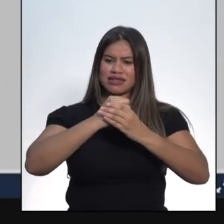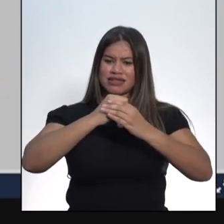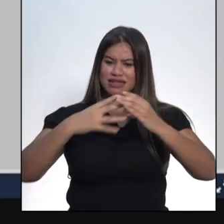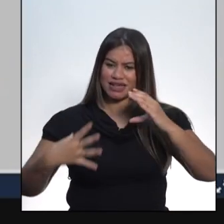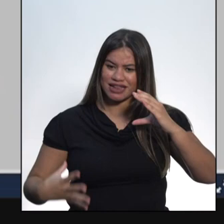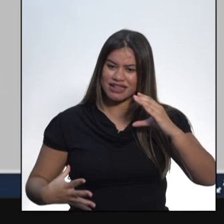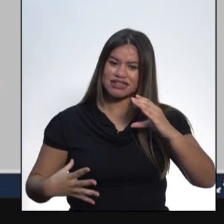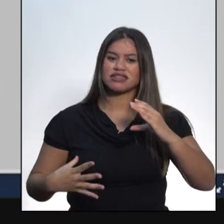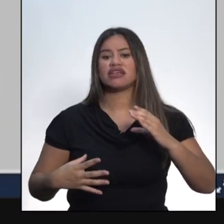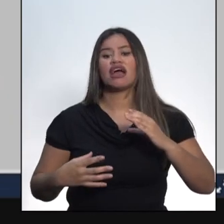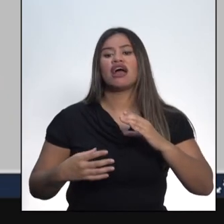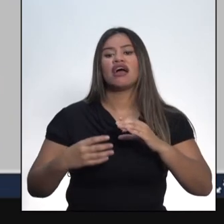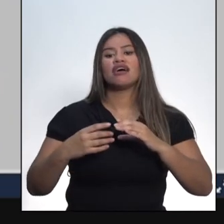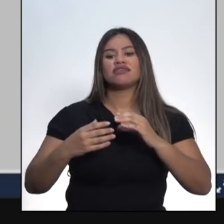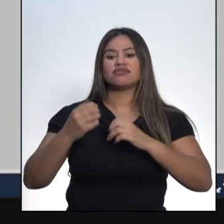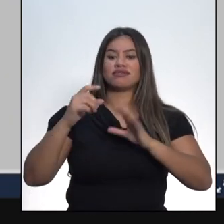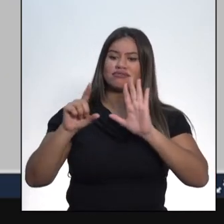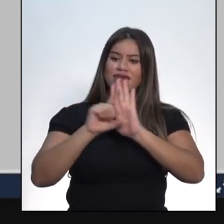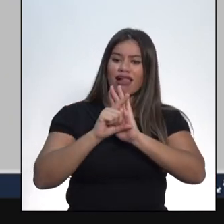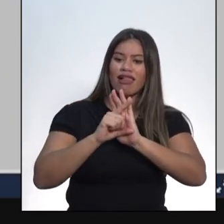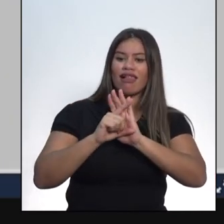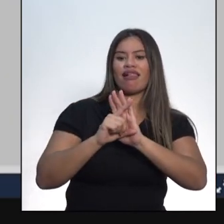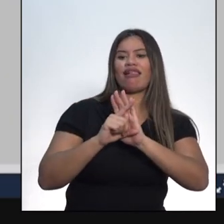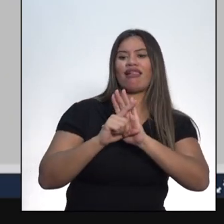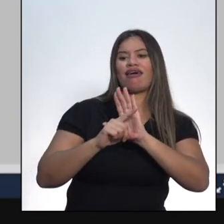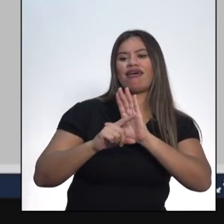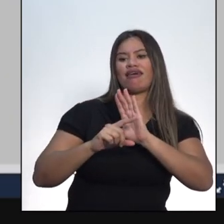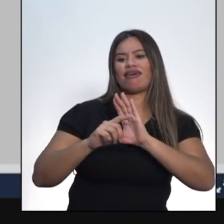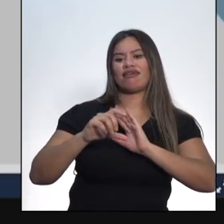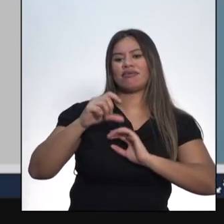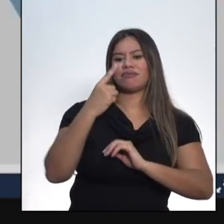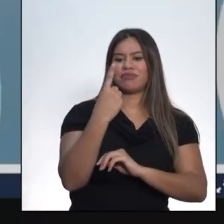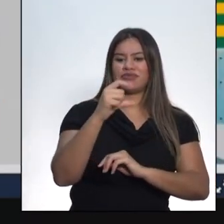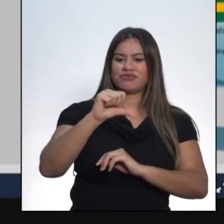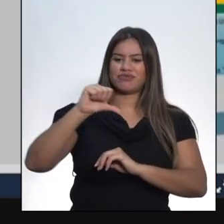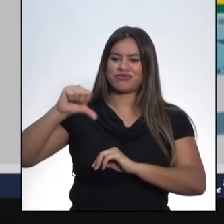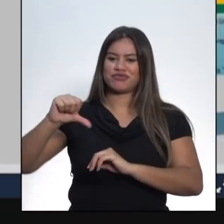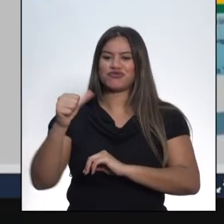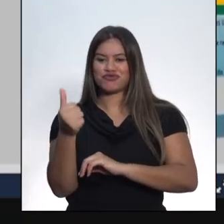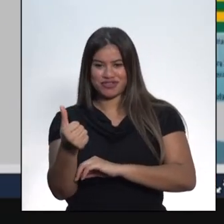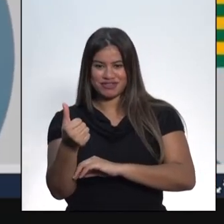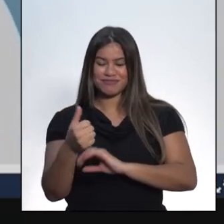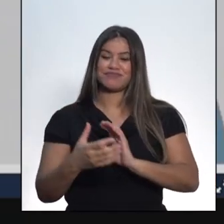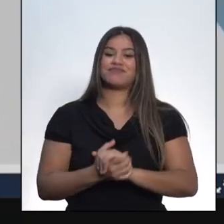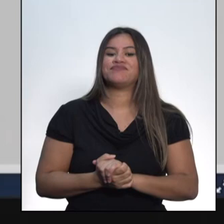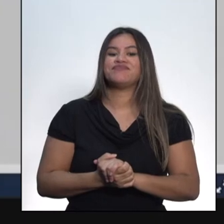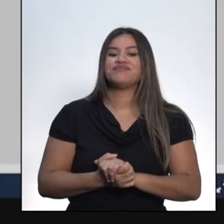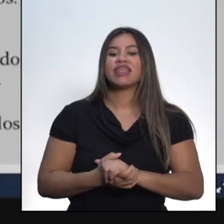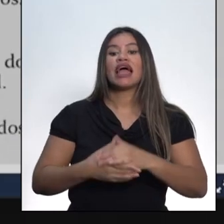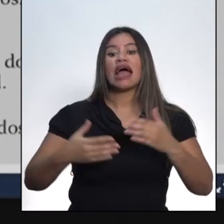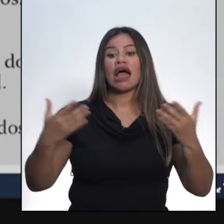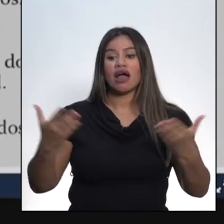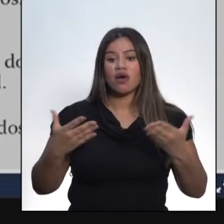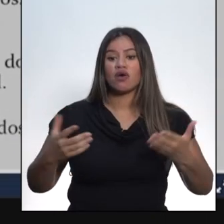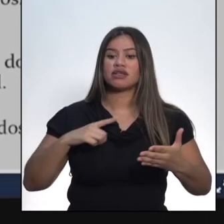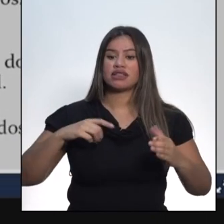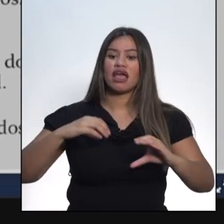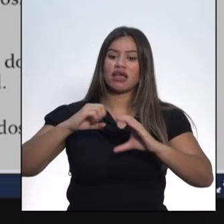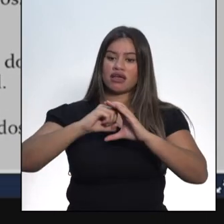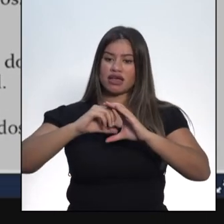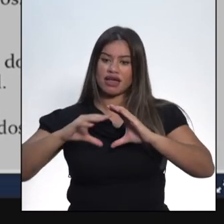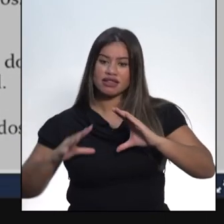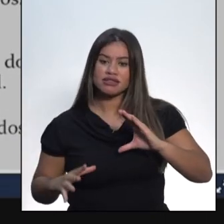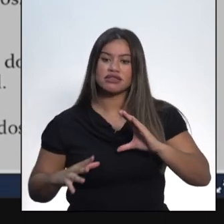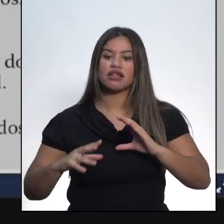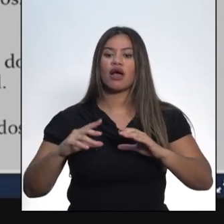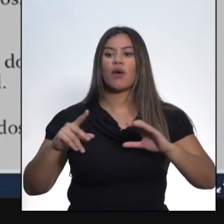de 1891. A sequência de nosso trabalho envolve, a partir de agora, algumas características sobre a